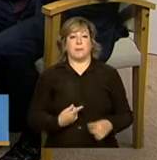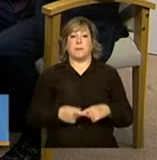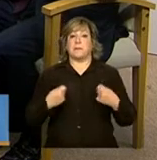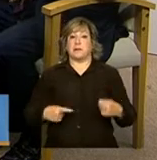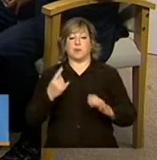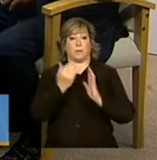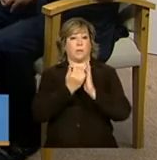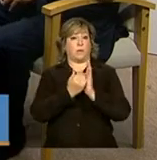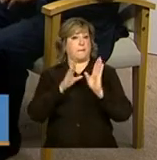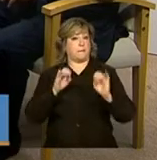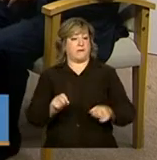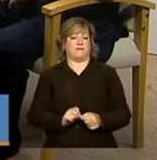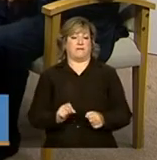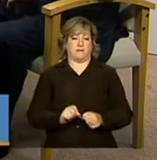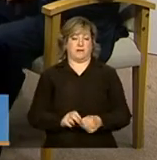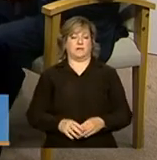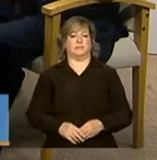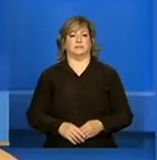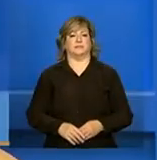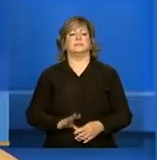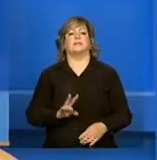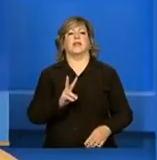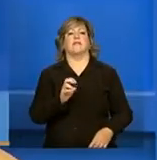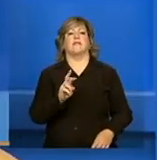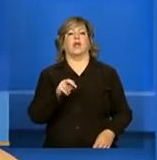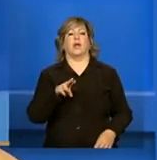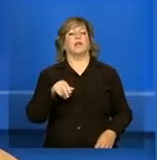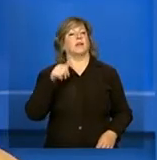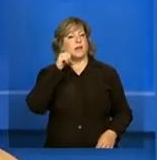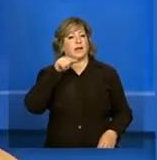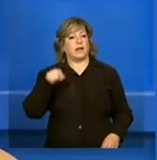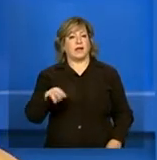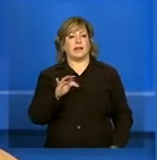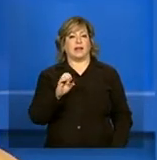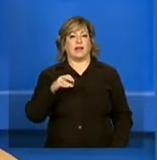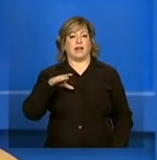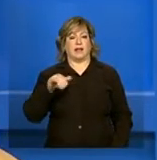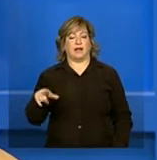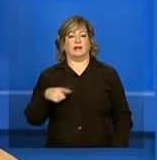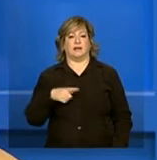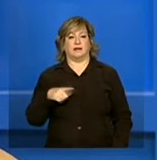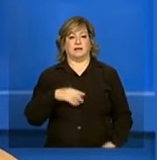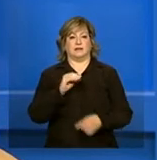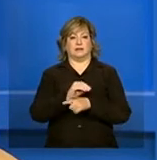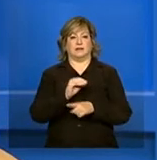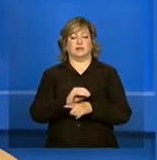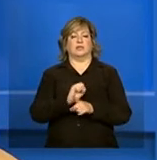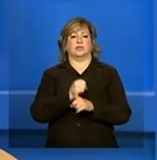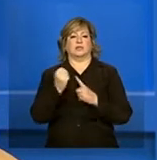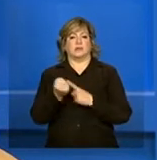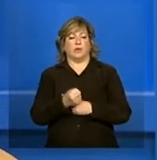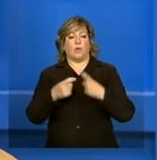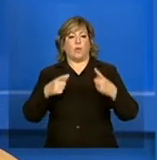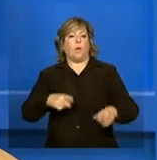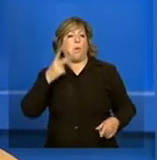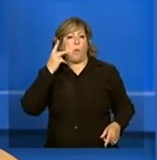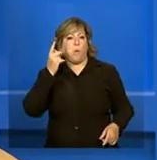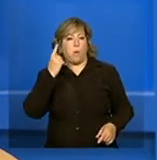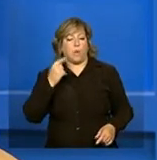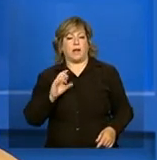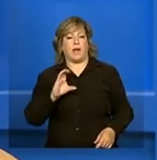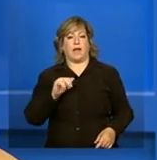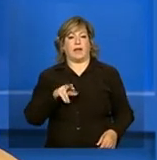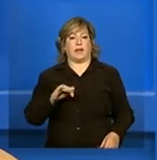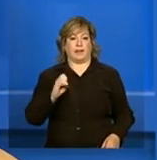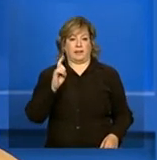bem gerido. Verônica Macedo, técnica da Secretaria de Assistência Social de Canindé, no Ceará, Ela pergunta o